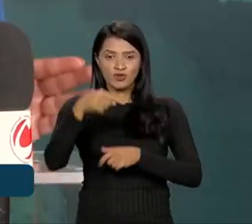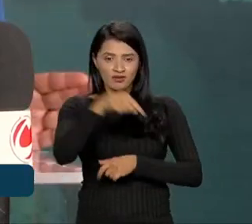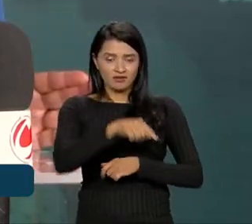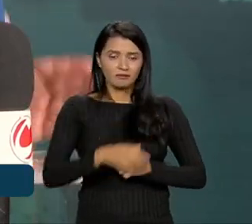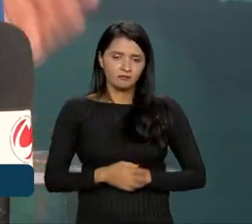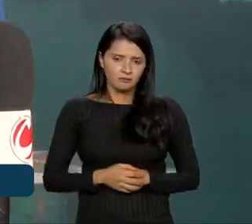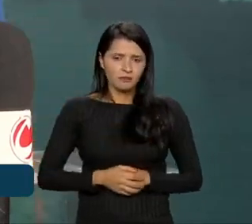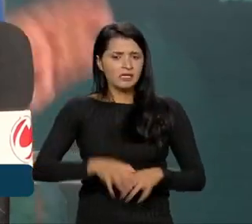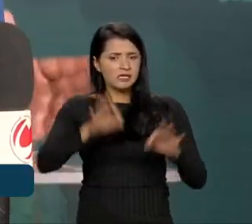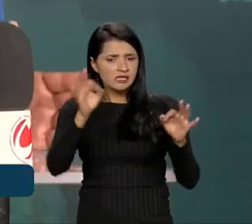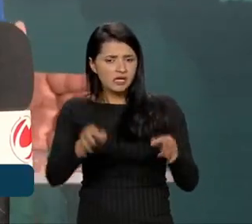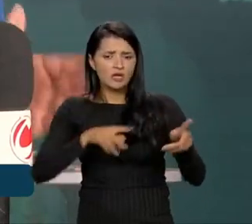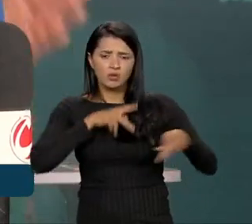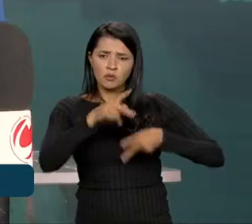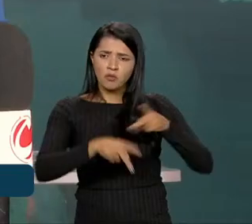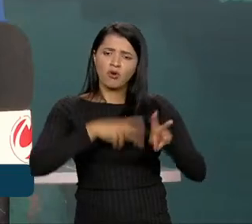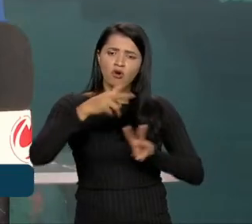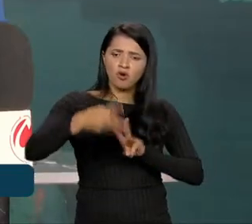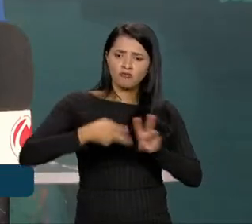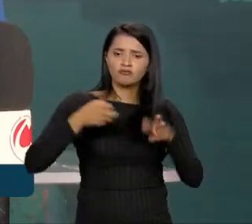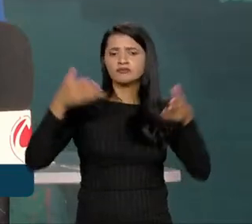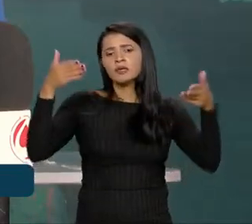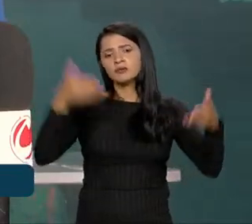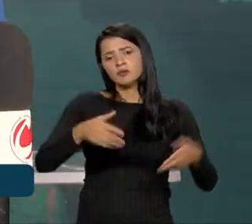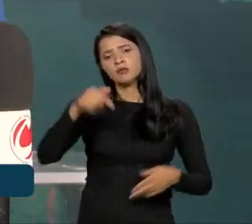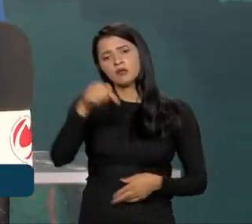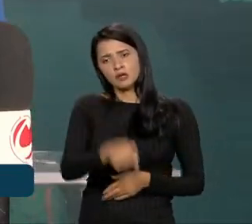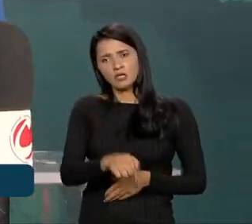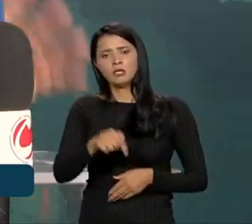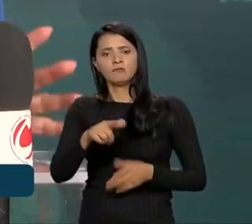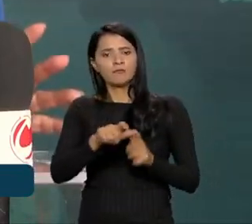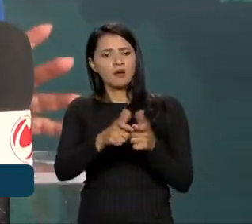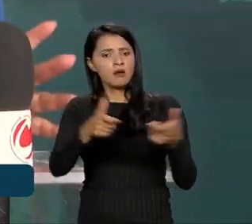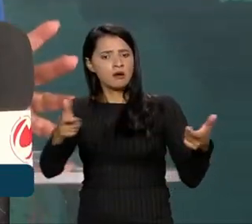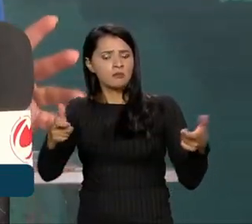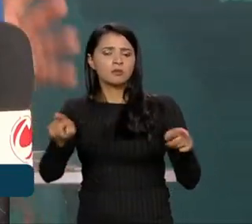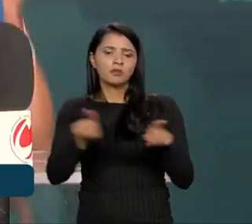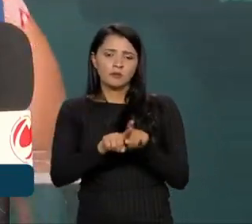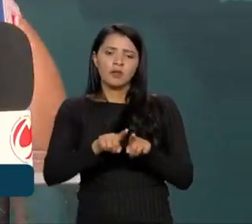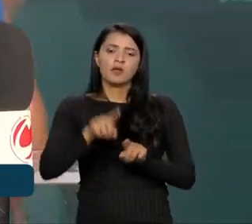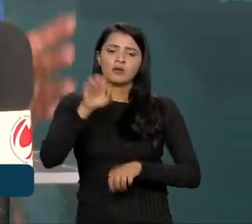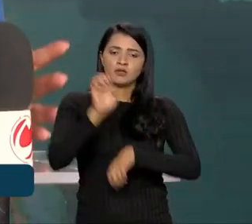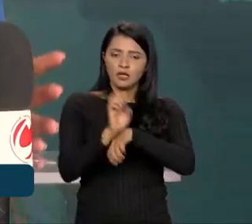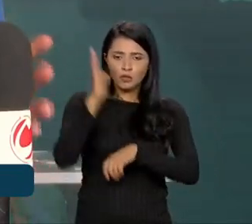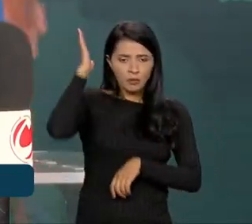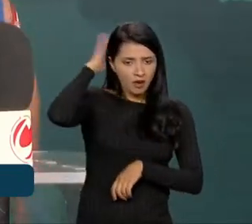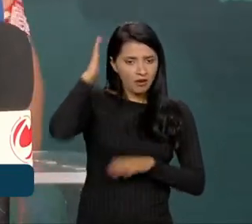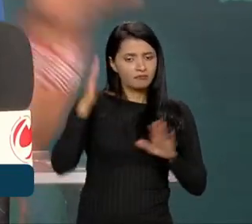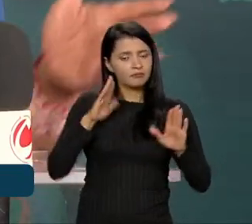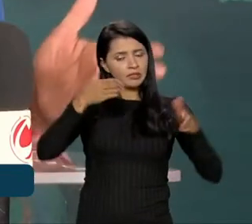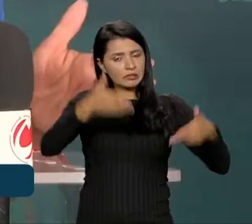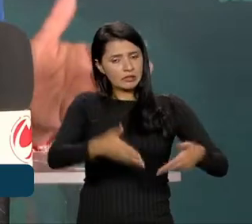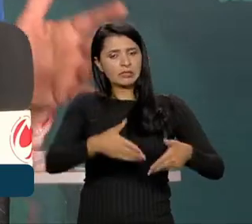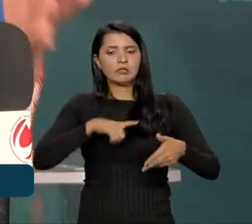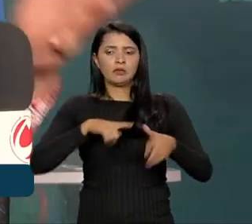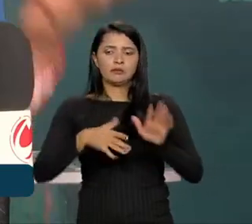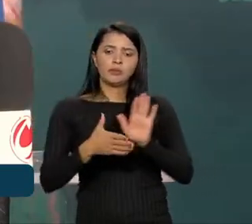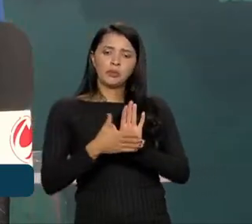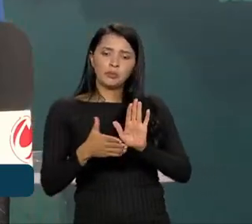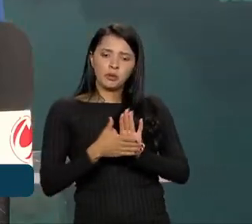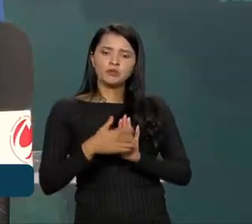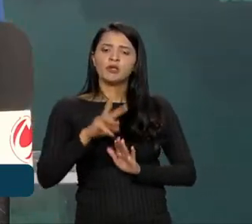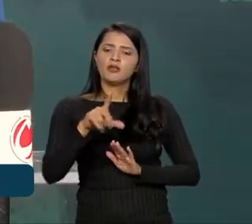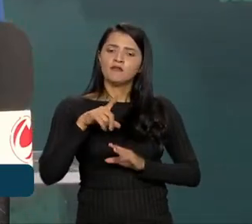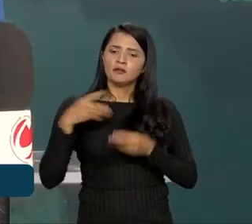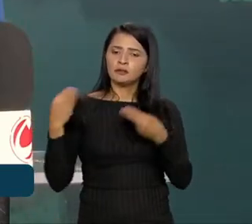certamente os povos indígenas estão participando aqui de forma muito ampla. O estado do Pará está muito presente, tem suas propostas e